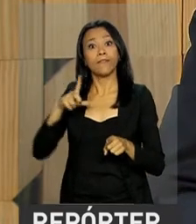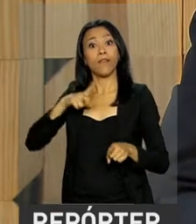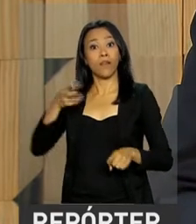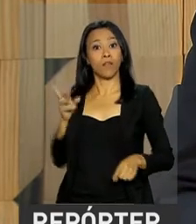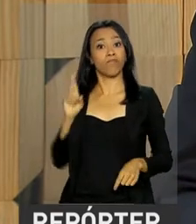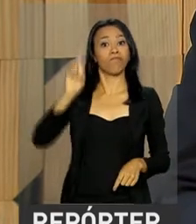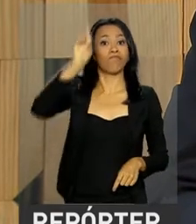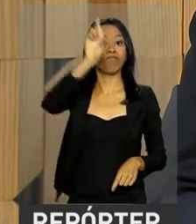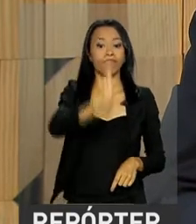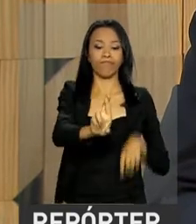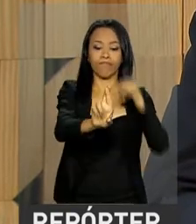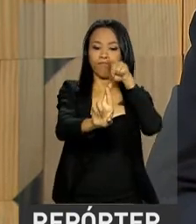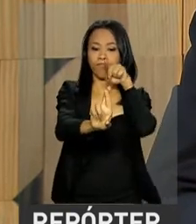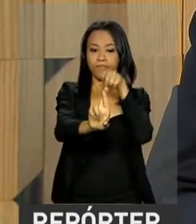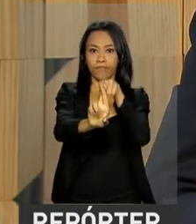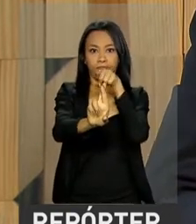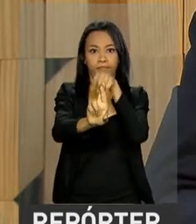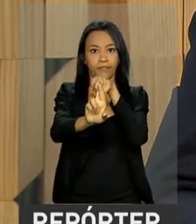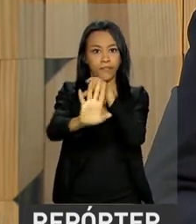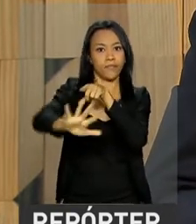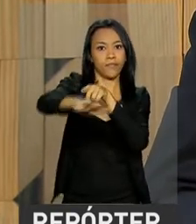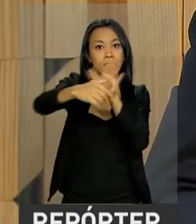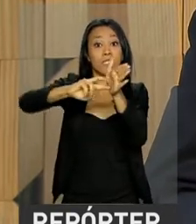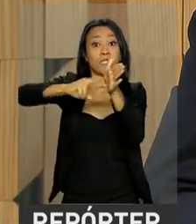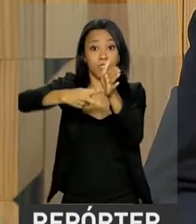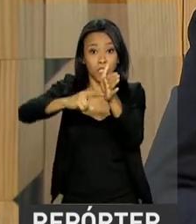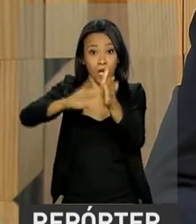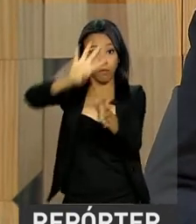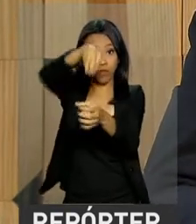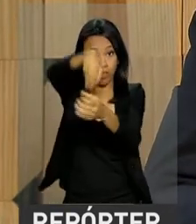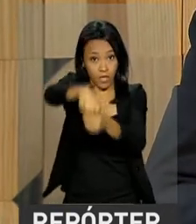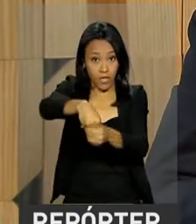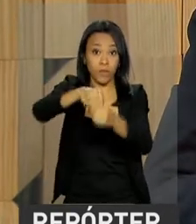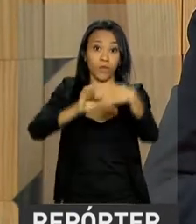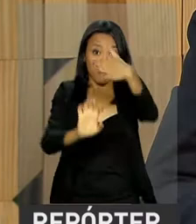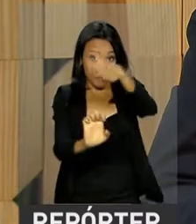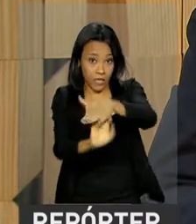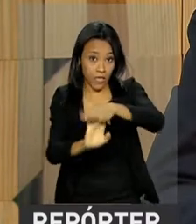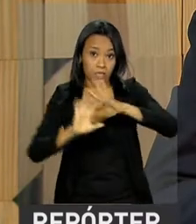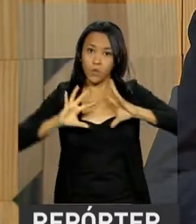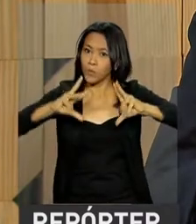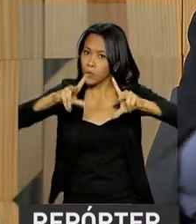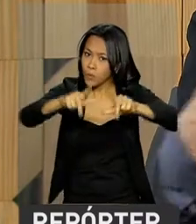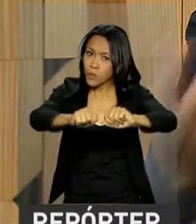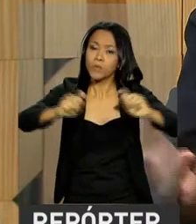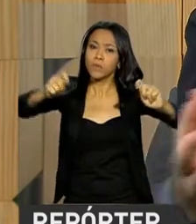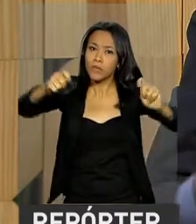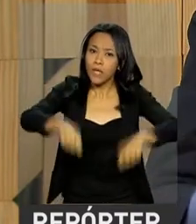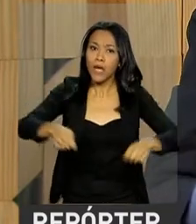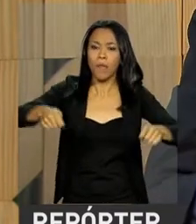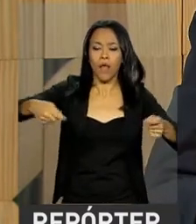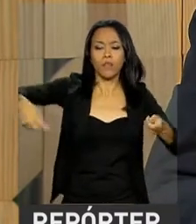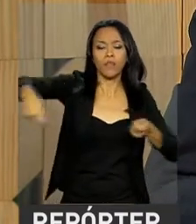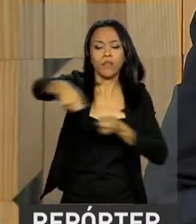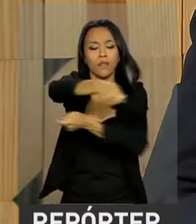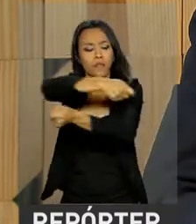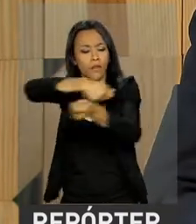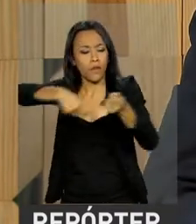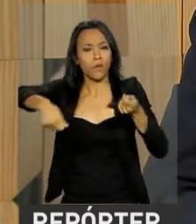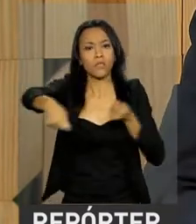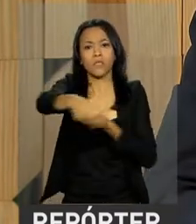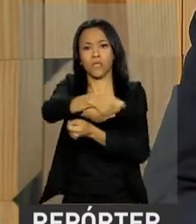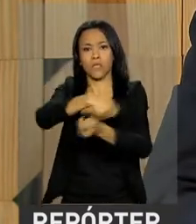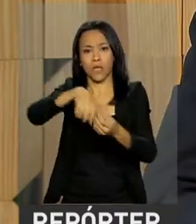representante da categoria dentro da empresa, todas essas questões agora podem ser moduladas com sindicatos e com o